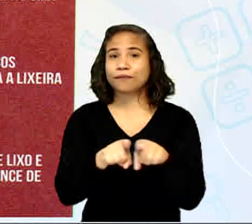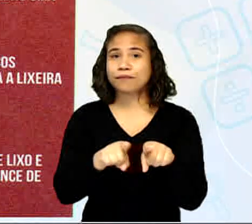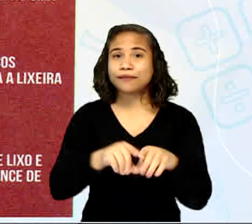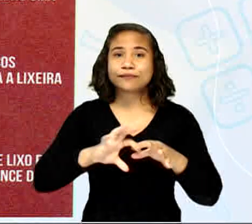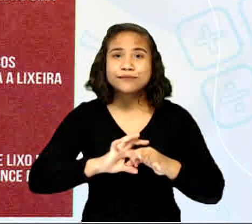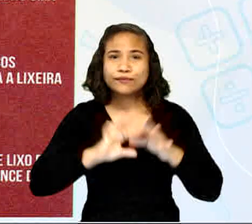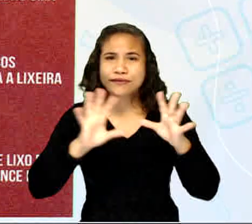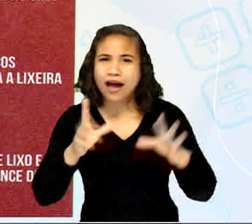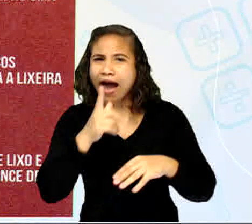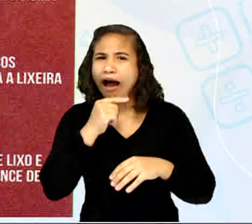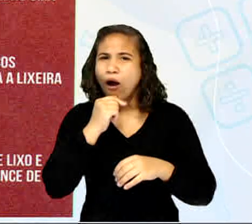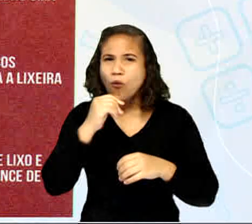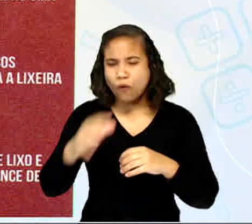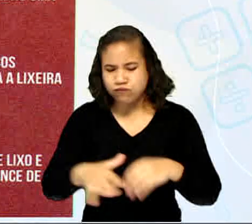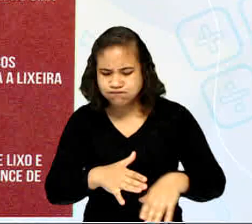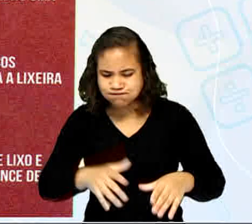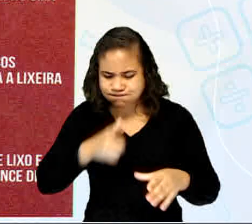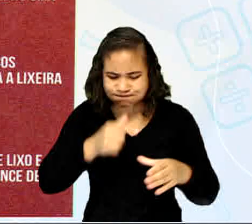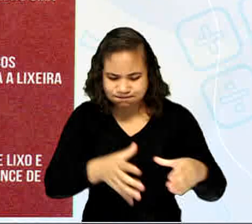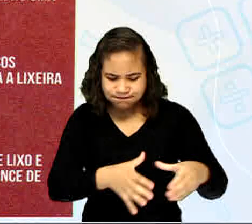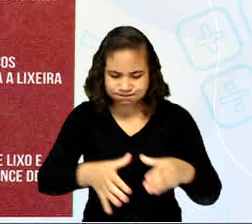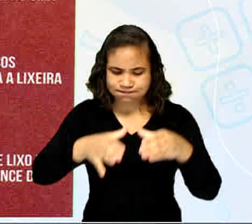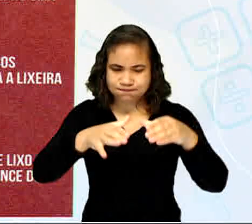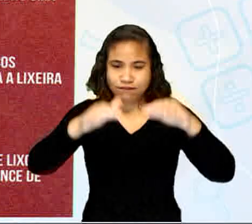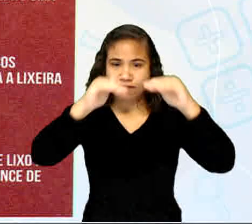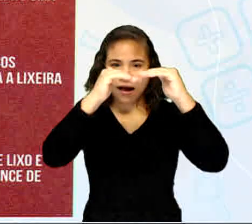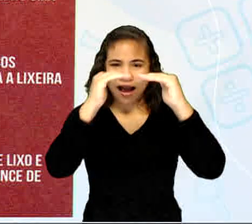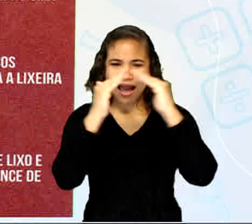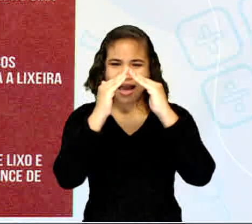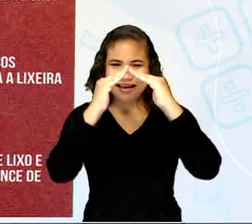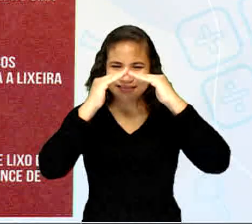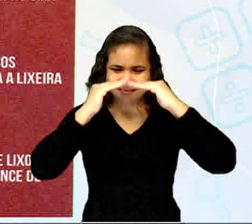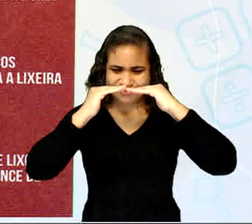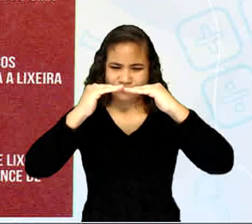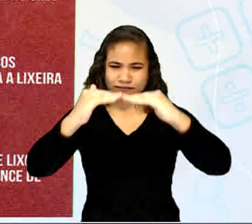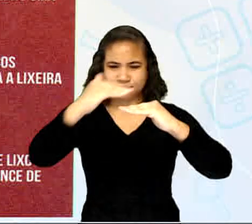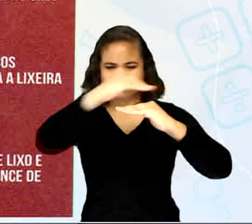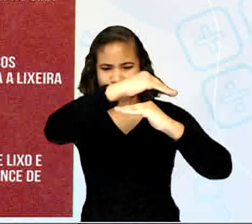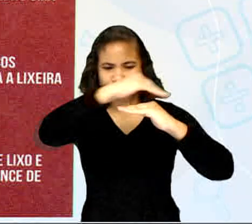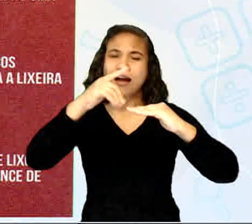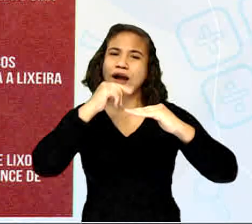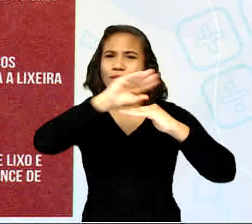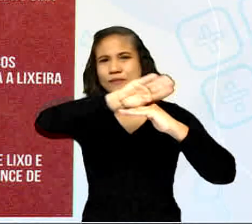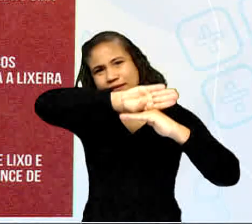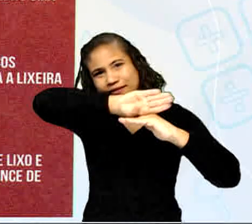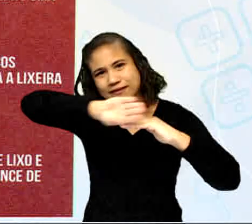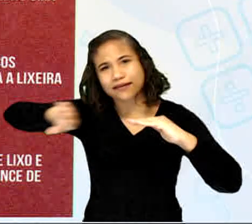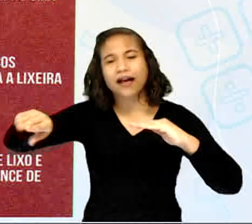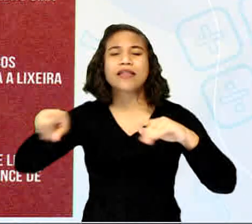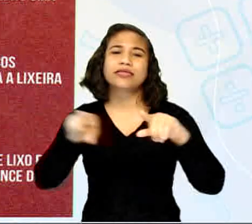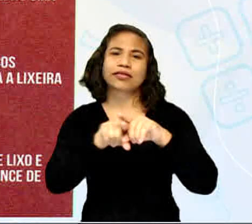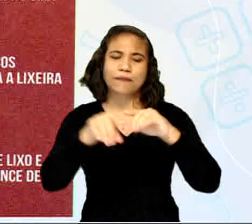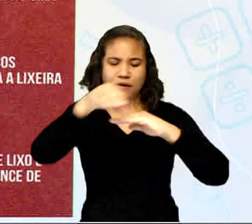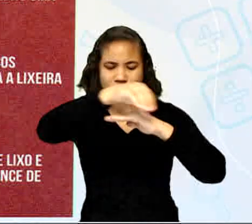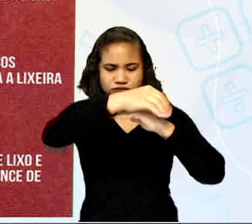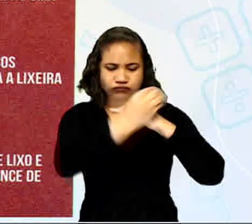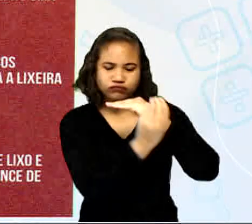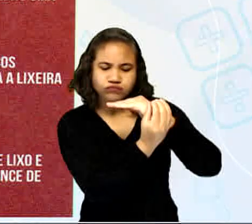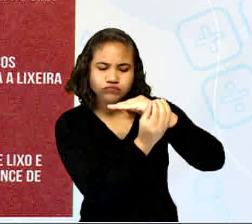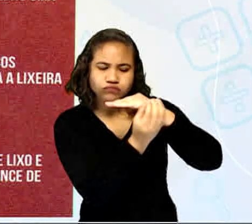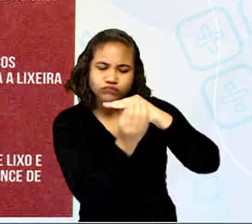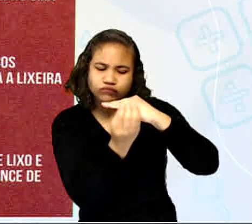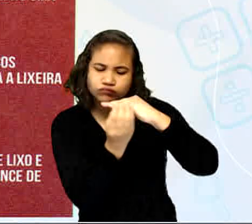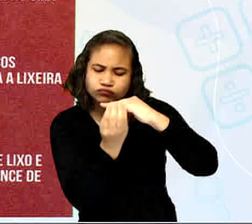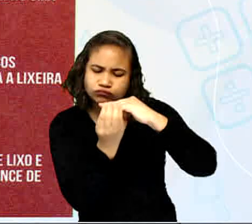água acumulada sobre a laje. Remover folhas, galhos e objetos que possam